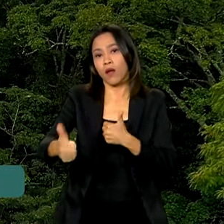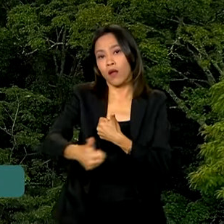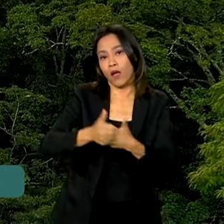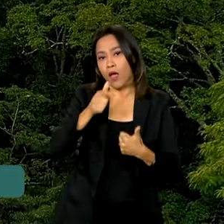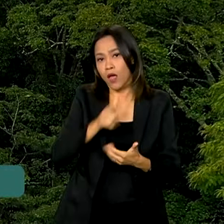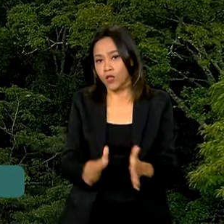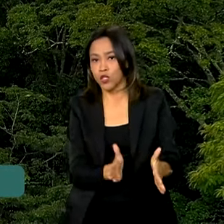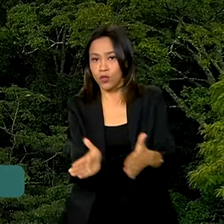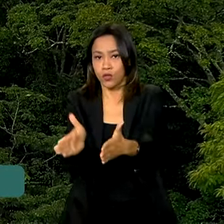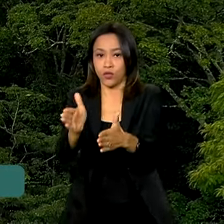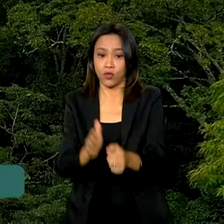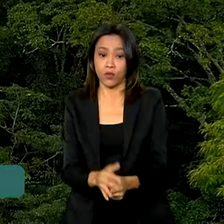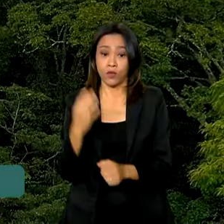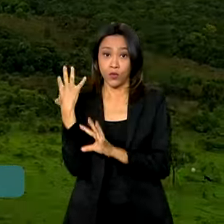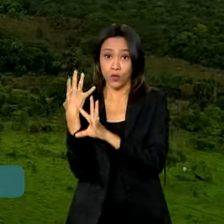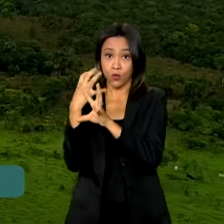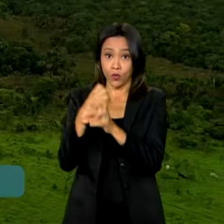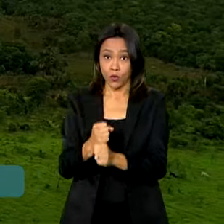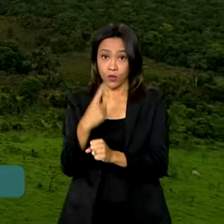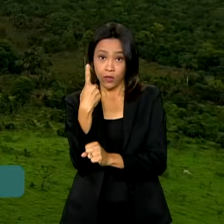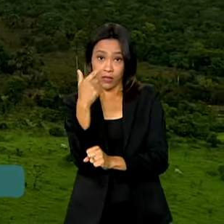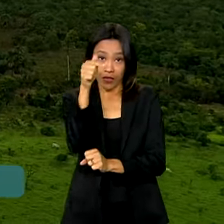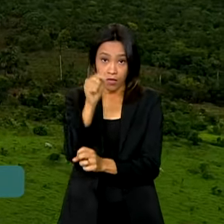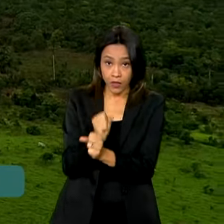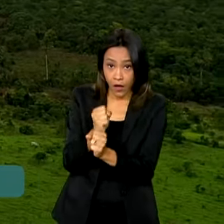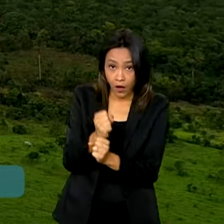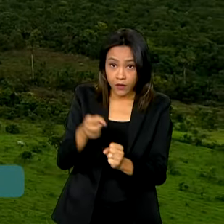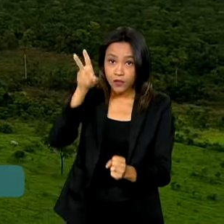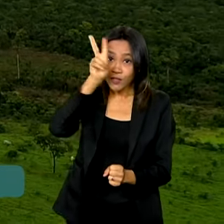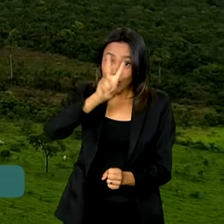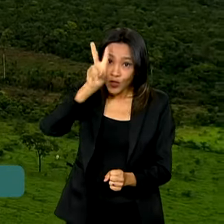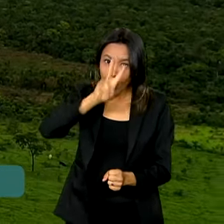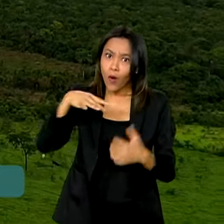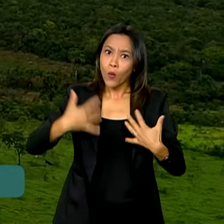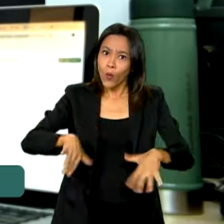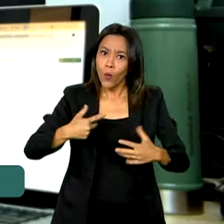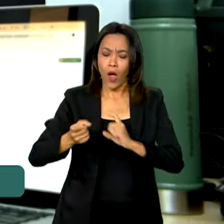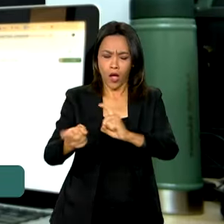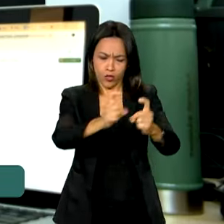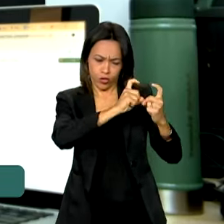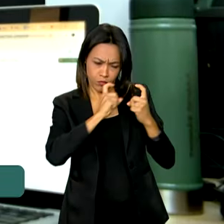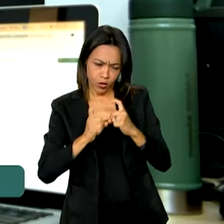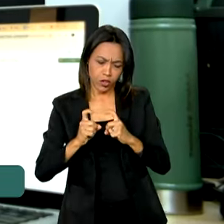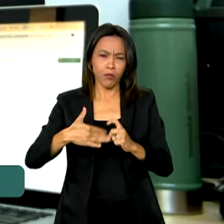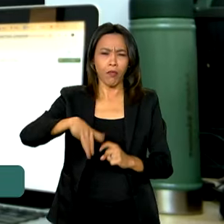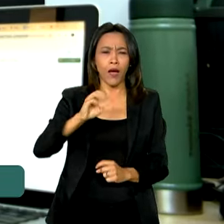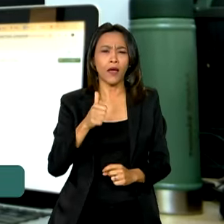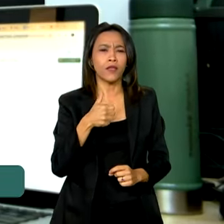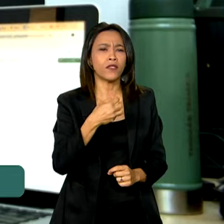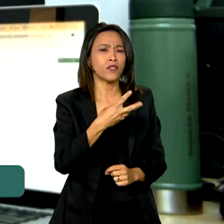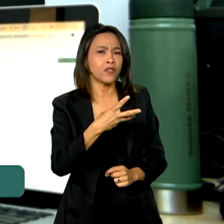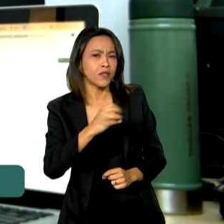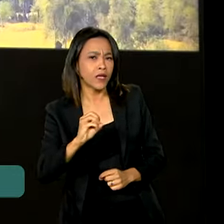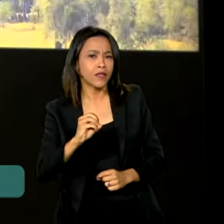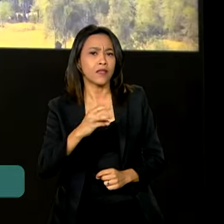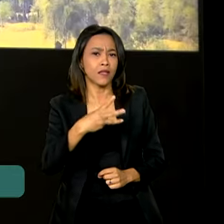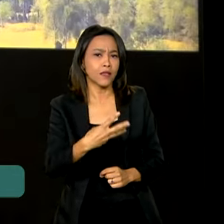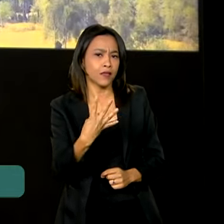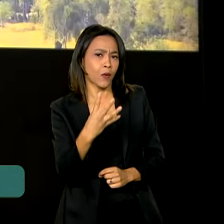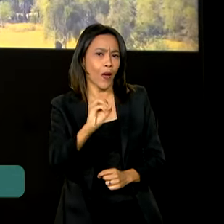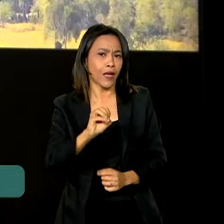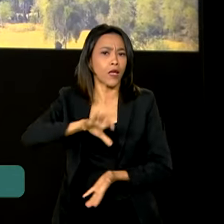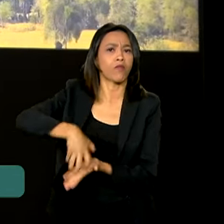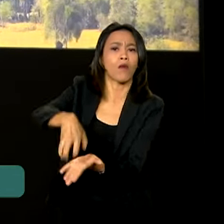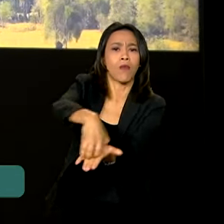17 anos de história, o ICMBio gerencia mais de 340 unidades de conservação federais